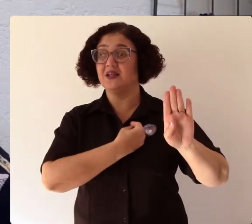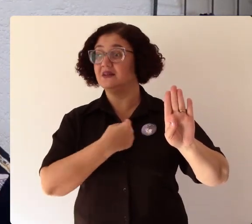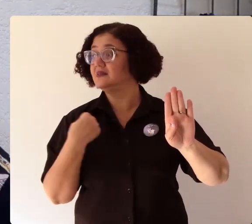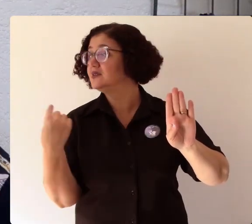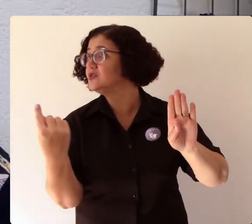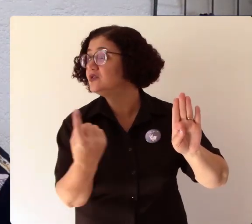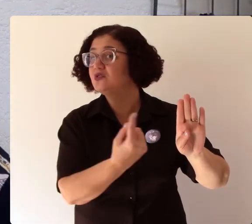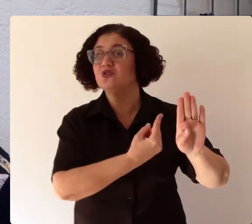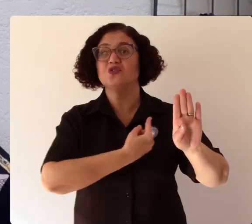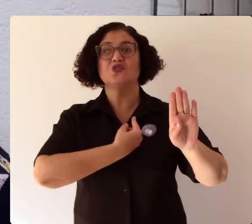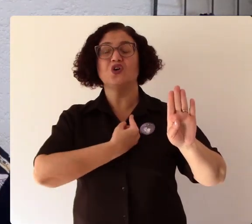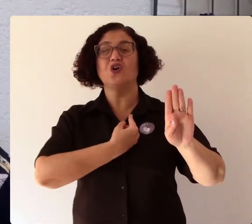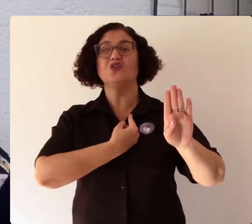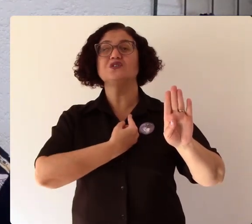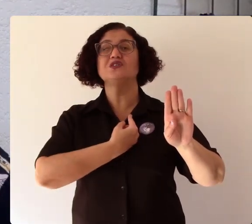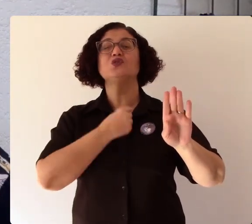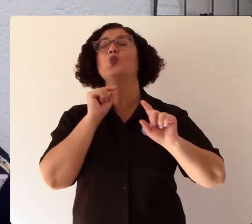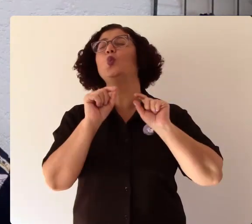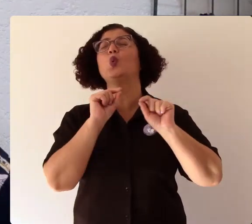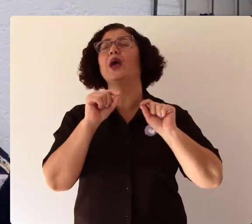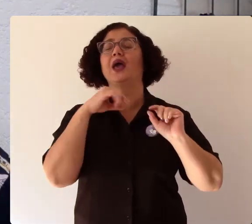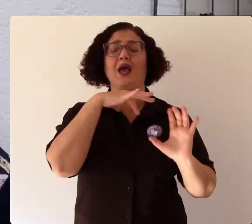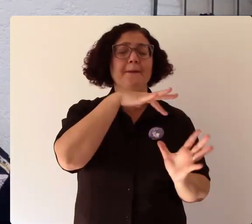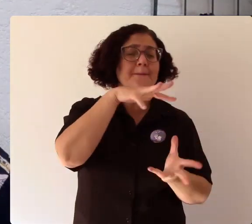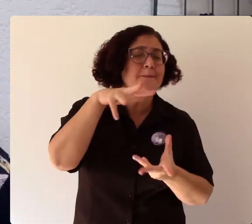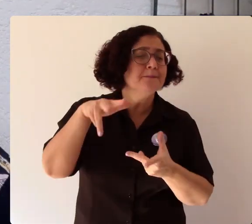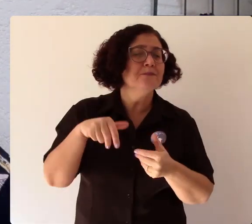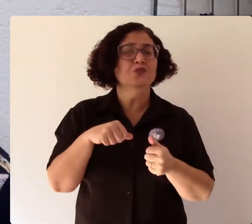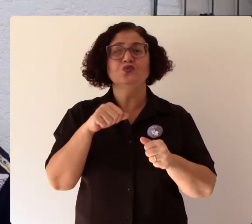o desconhecido desse mundo e da sociedade.